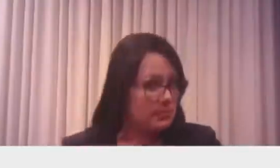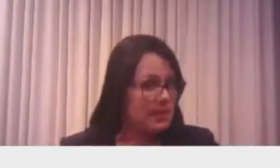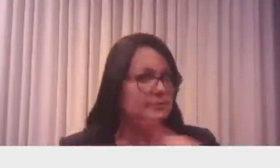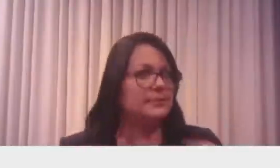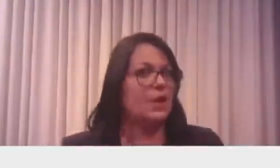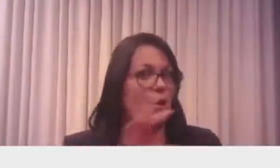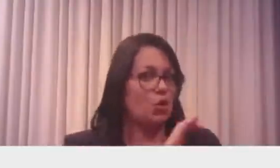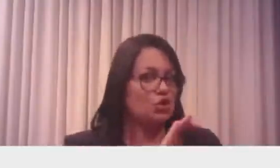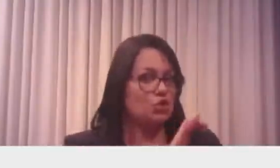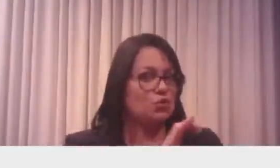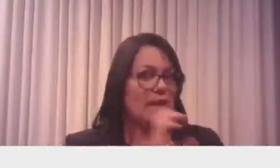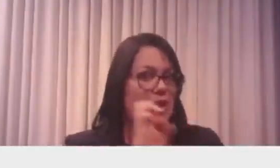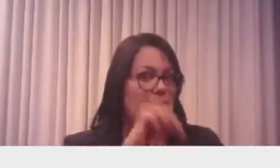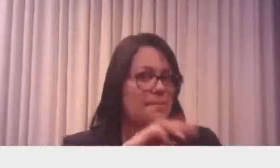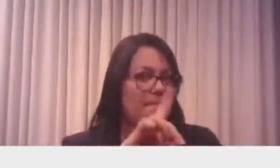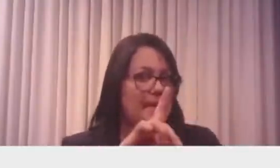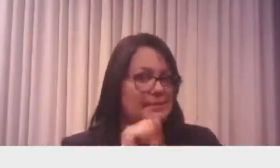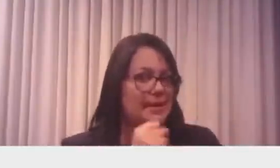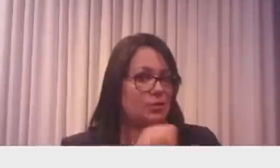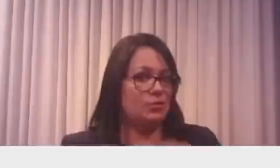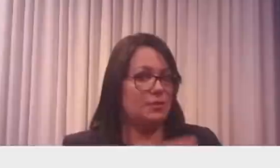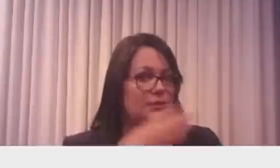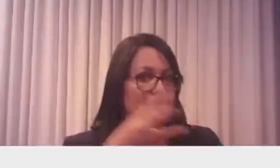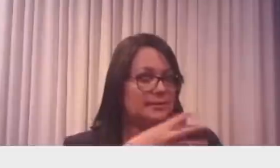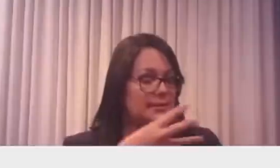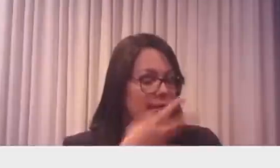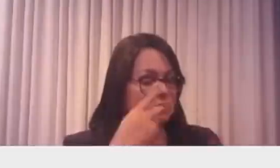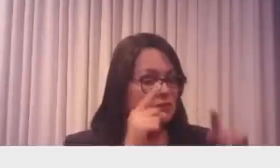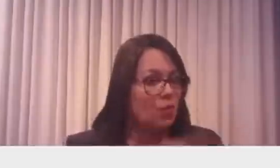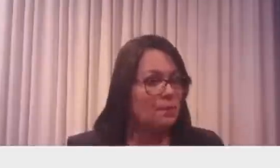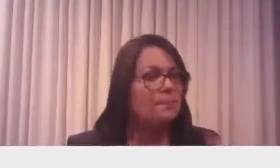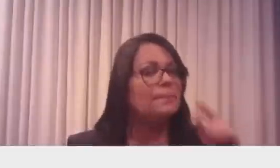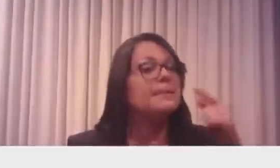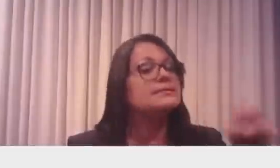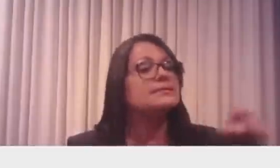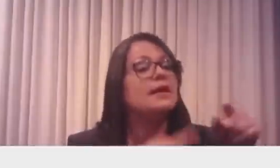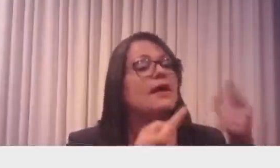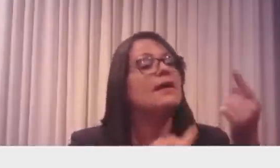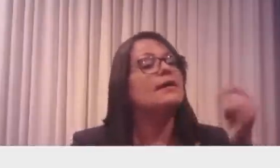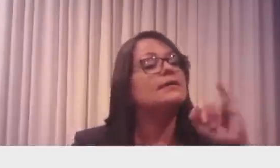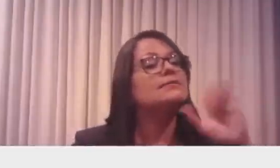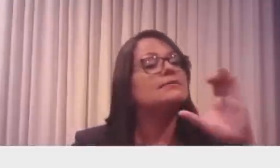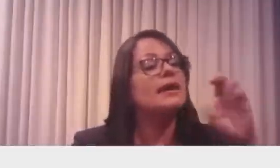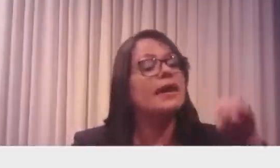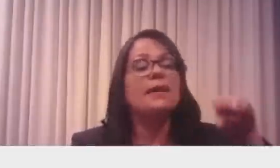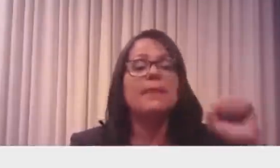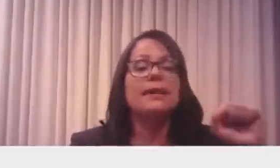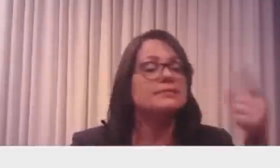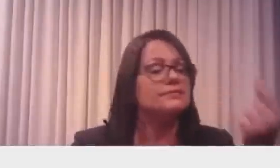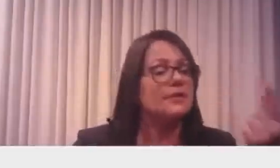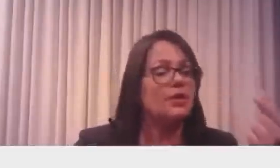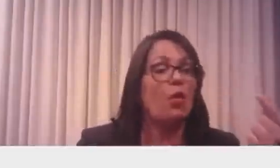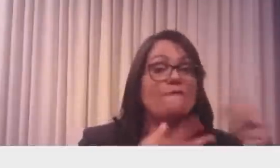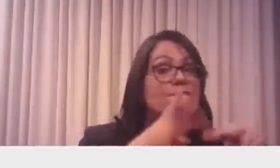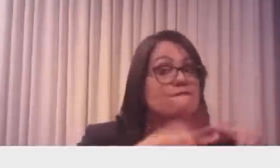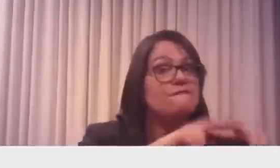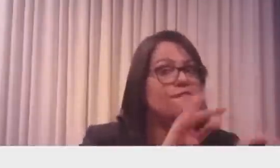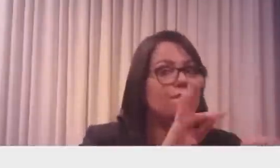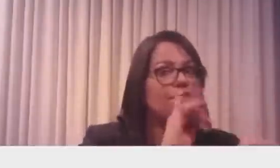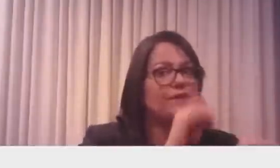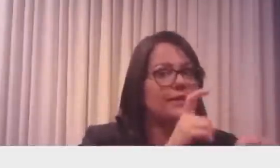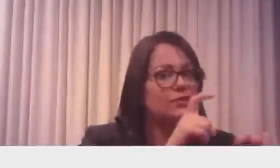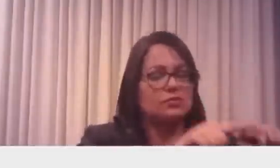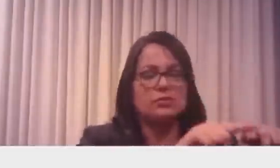diz que o ICMS para cada combustível tem que ser um valor nominal fixo. O que é isso? Você tem que saber